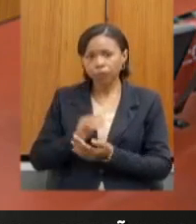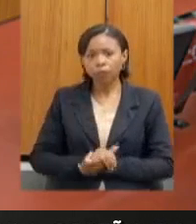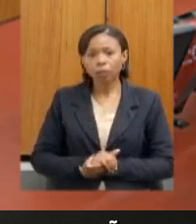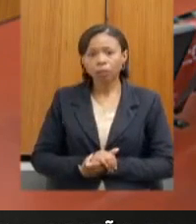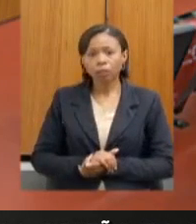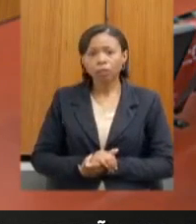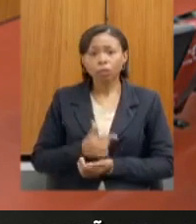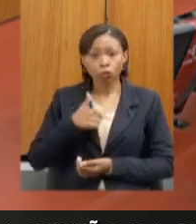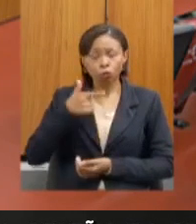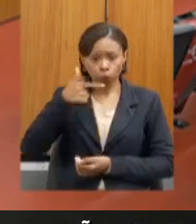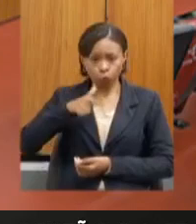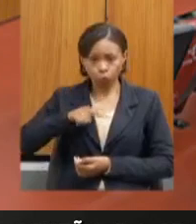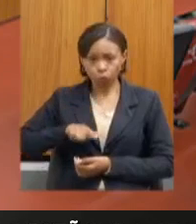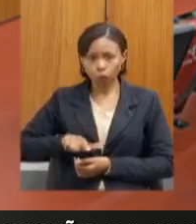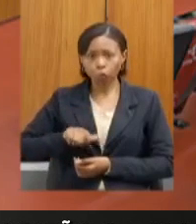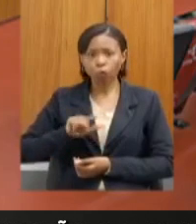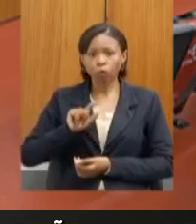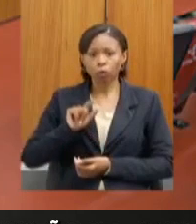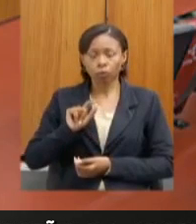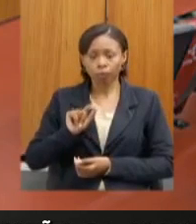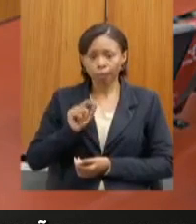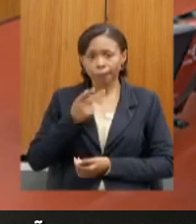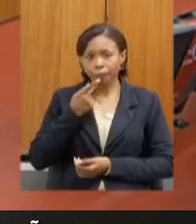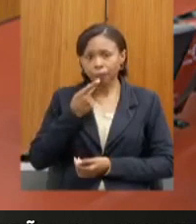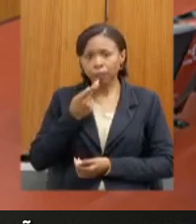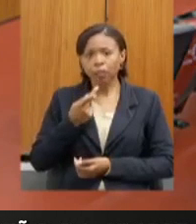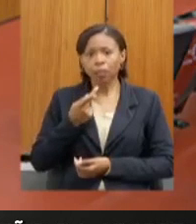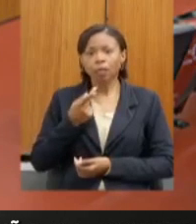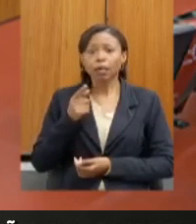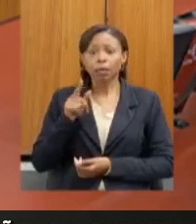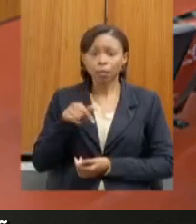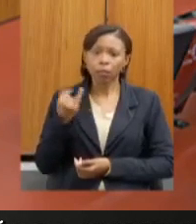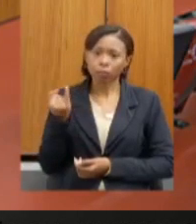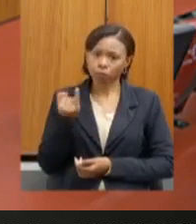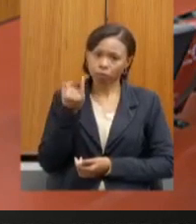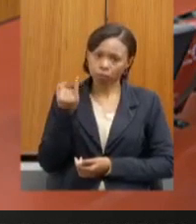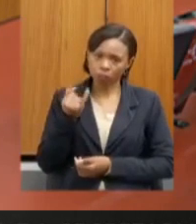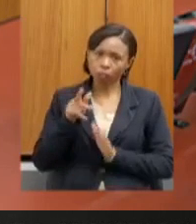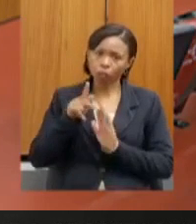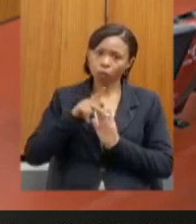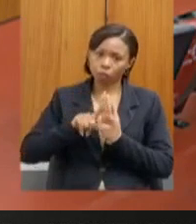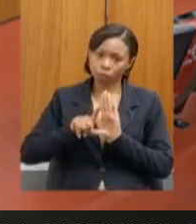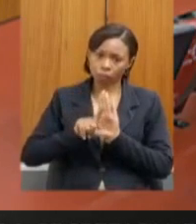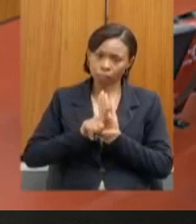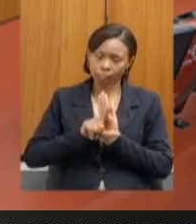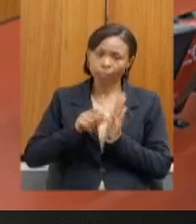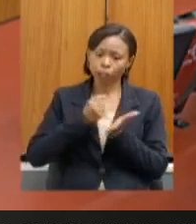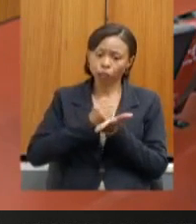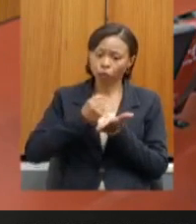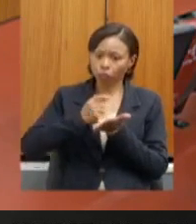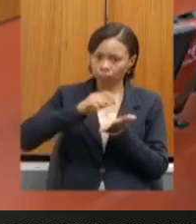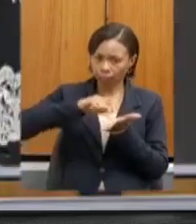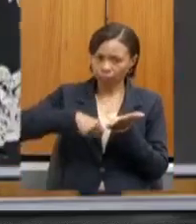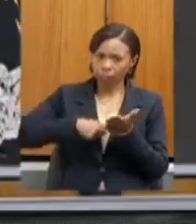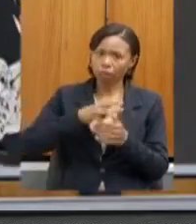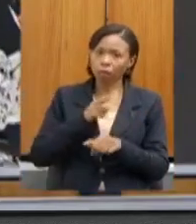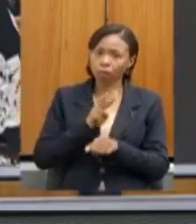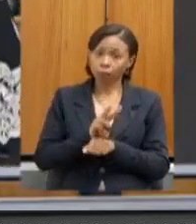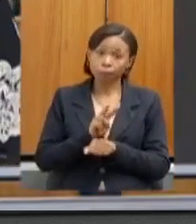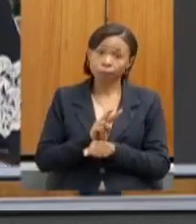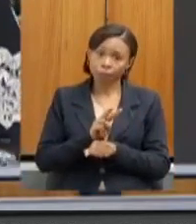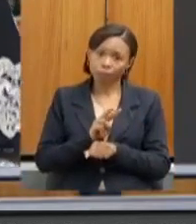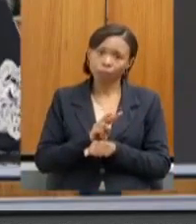Reforçar a questão da importância do projeto de lei de contratação temporária para a viabilização